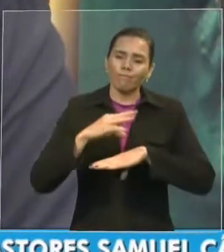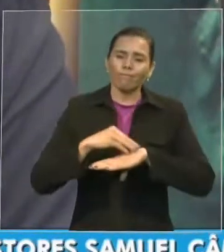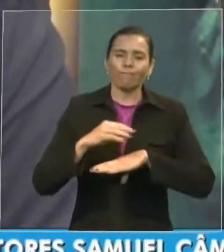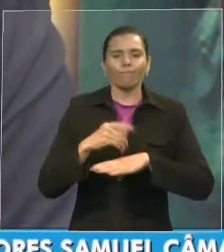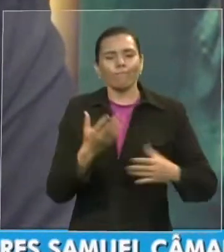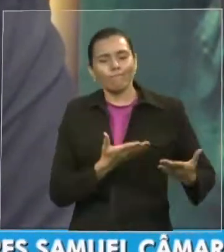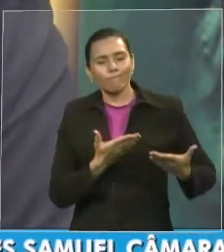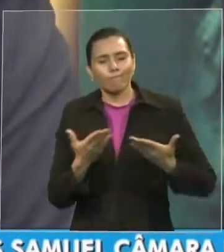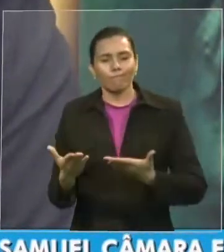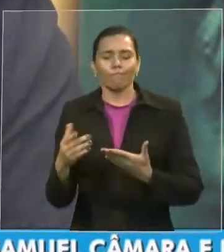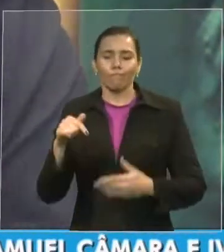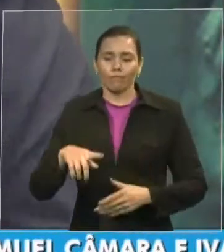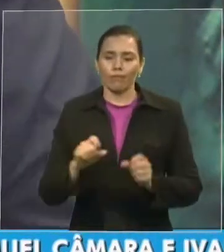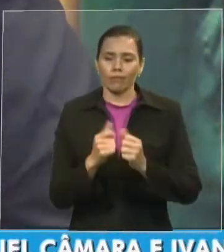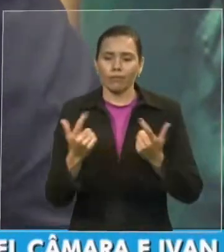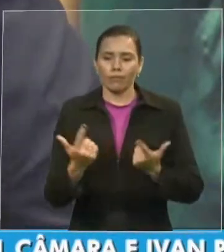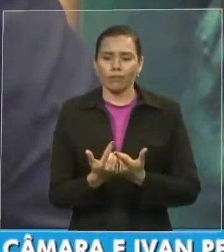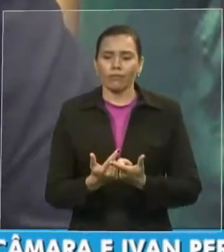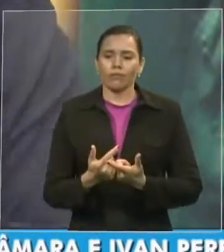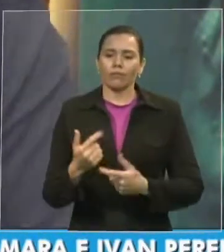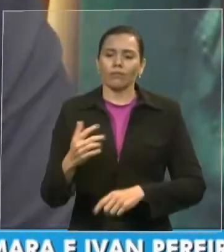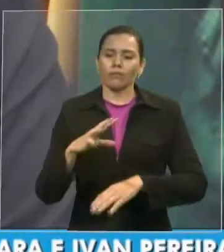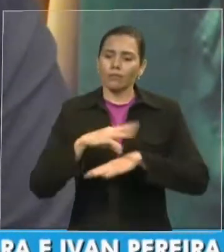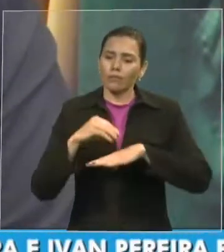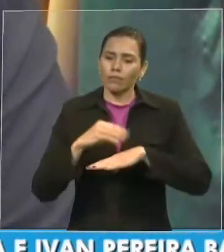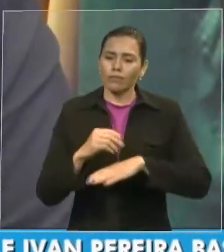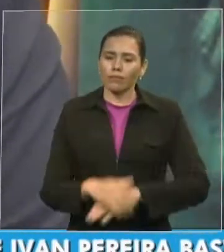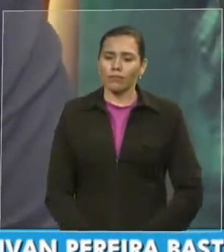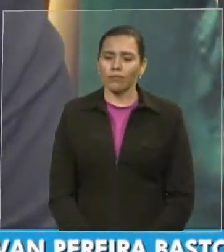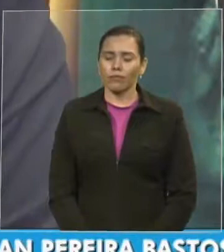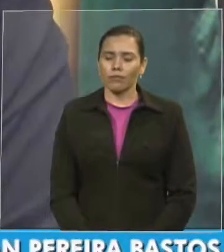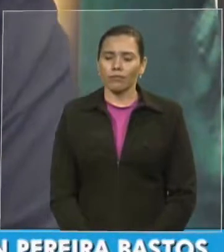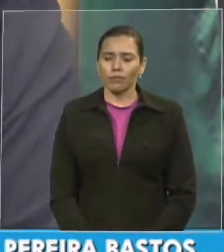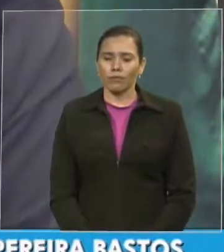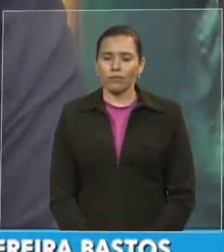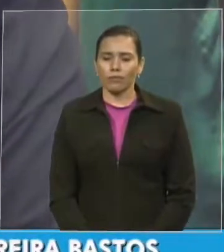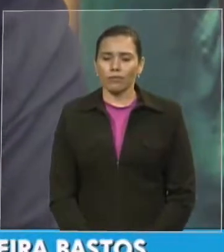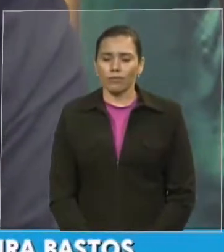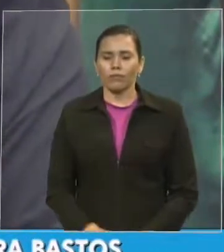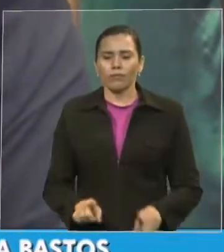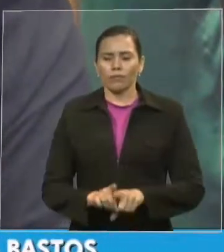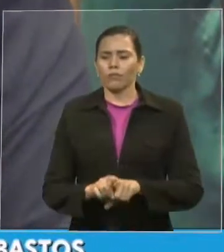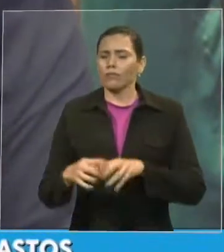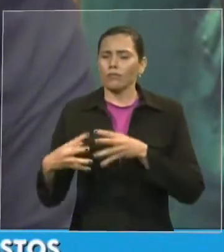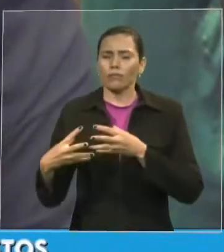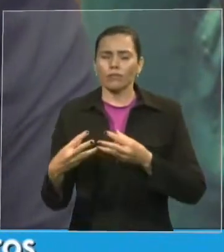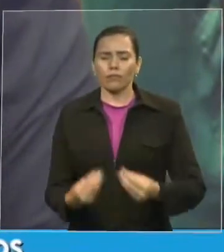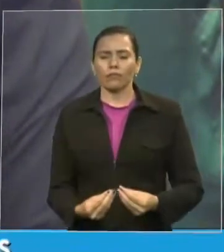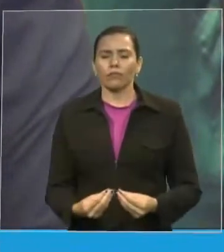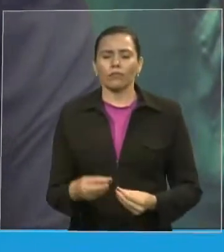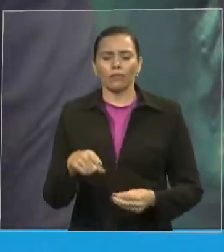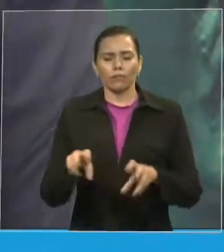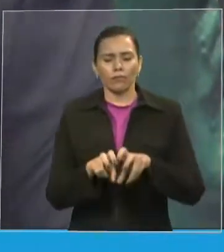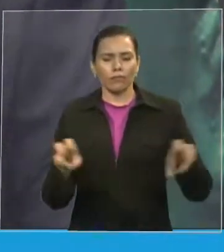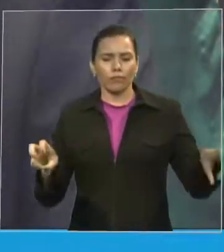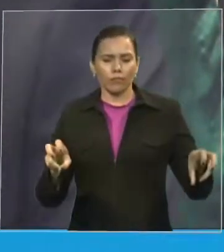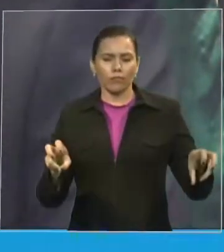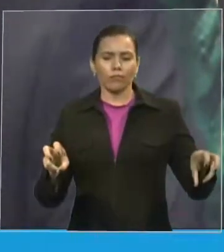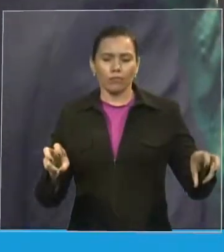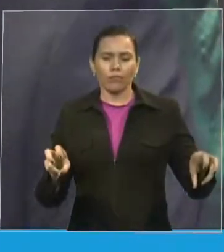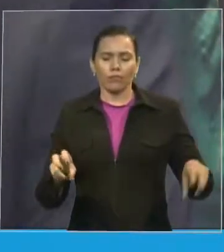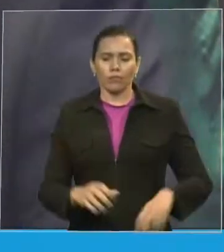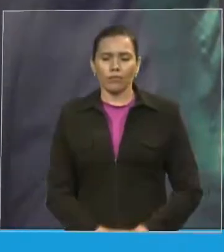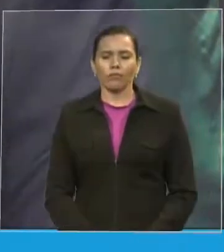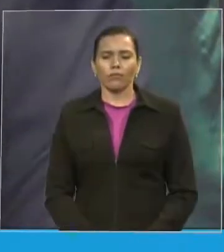também o Nã, carinhosamente chamado Nã. E a todos os demais membros da mesa, aos nossos